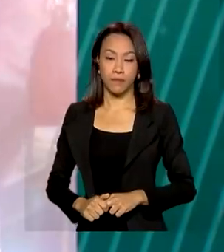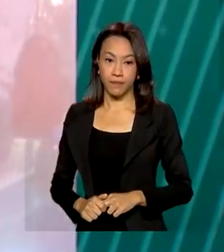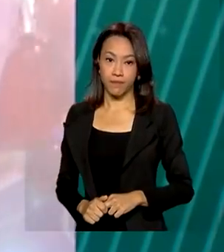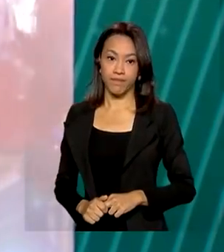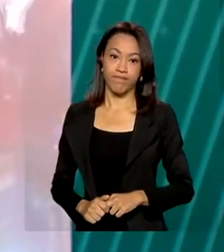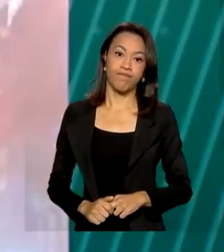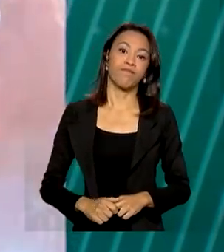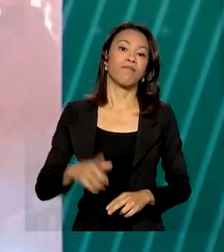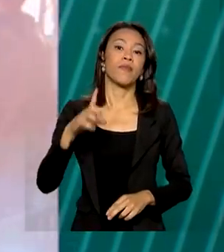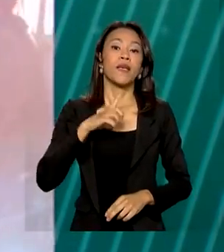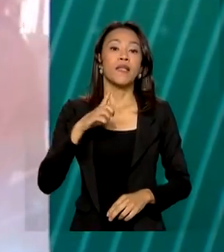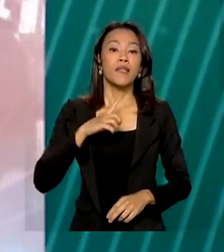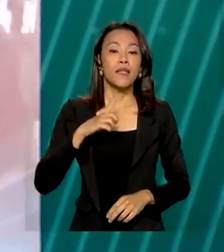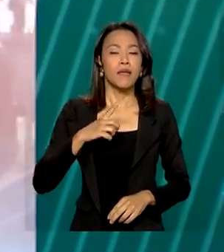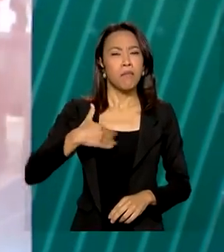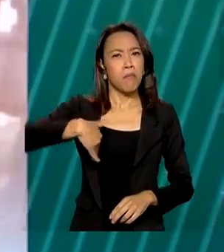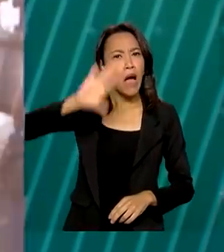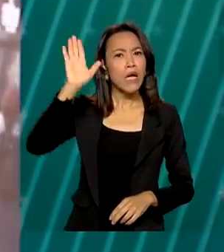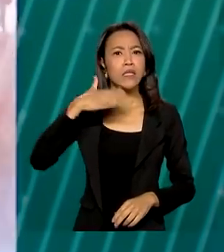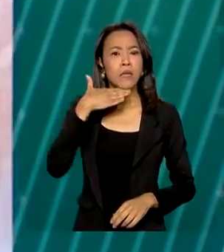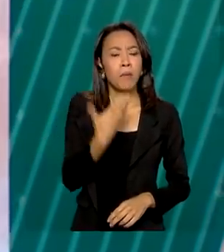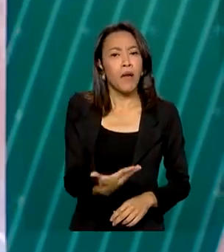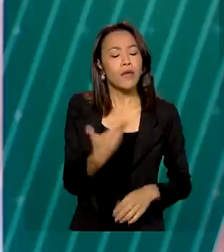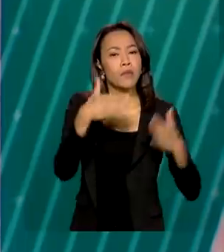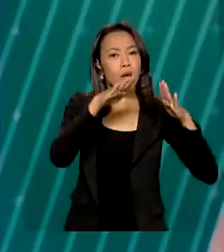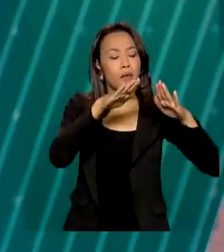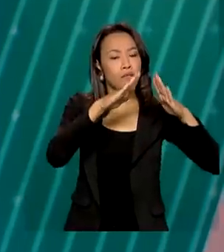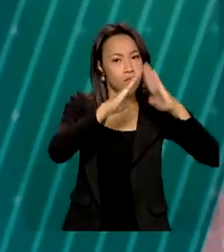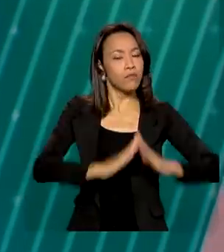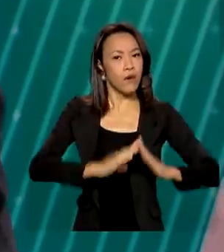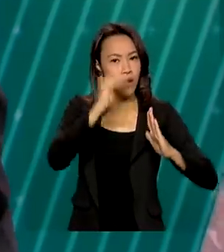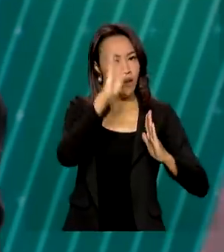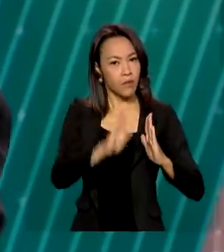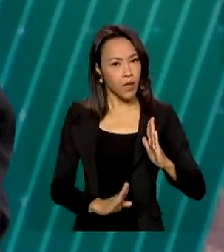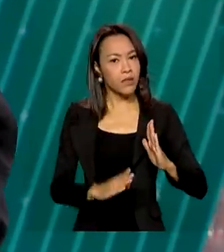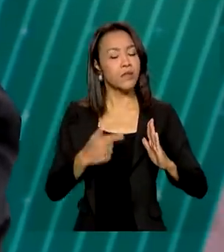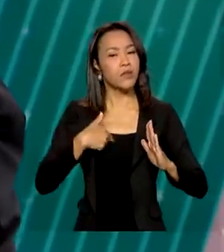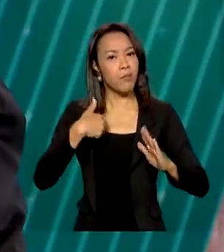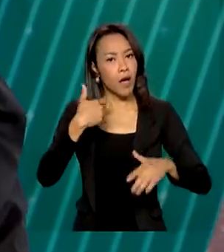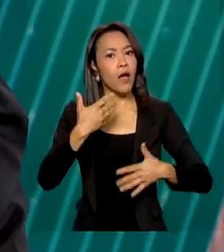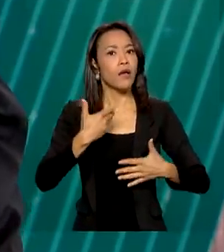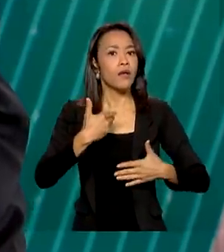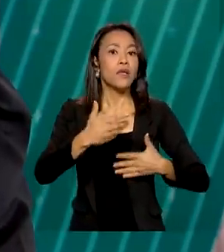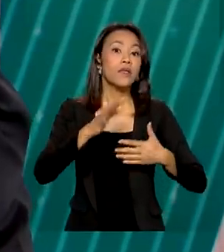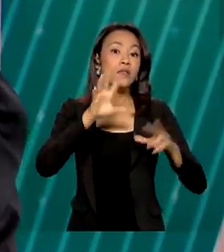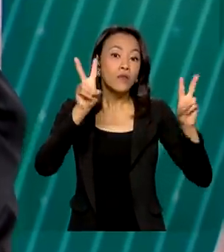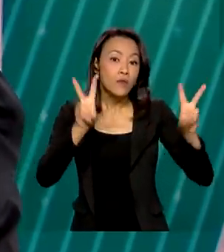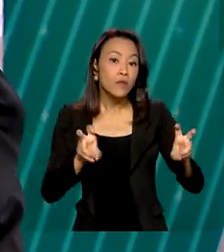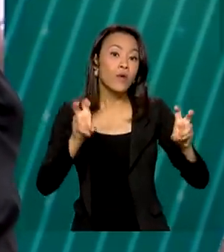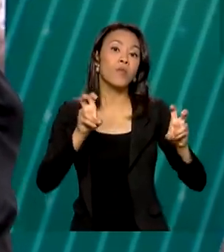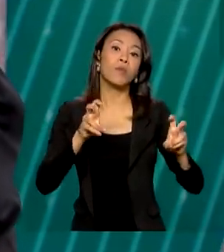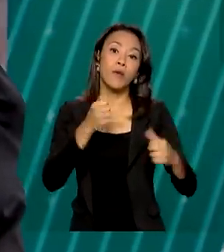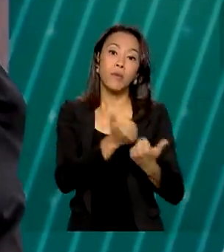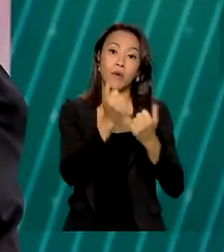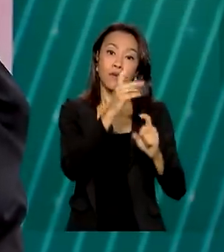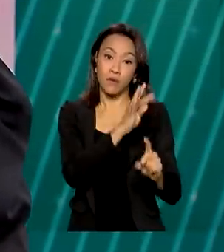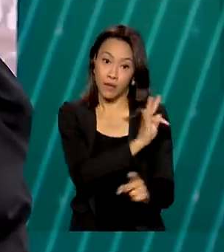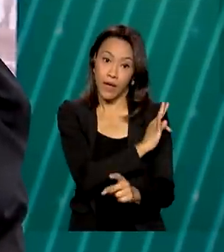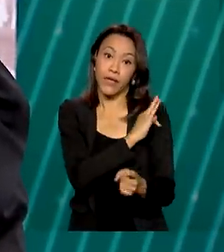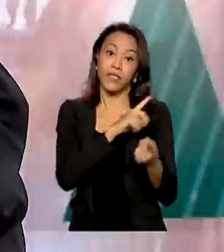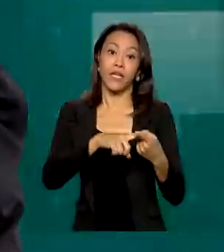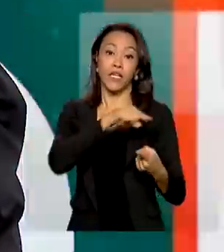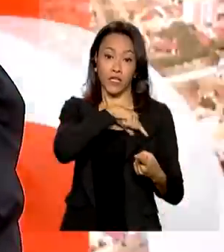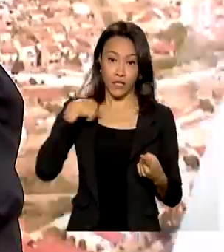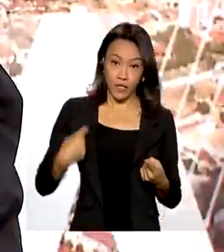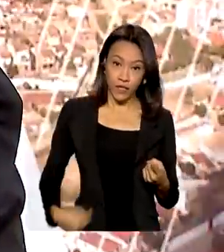Entre as nacionalidades que mais pedem residência aqui no Brasil para executar serviços de assistência técnica, estão chineses e